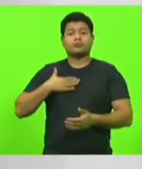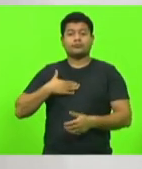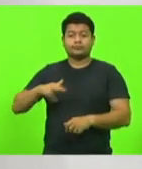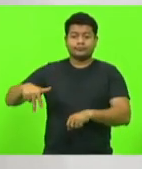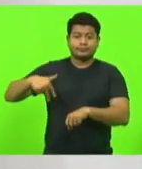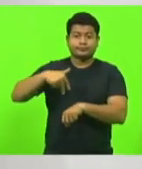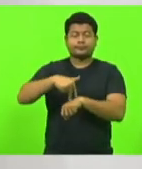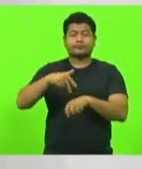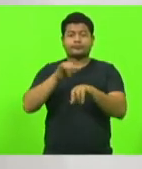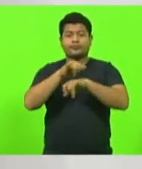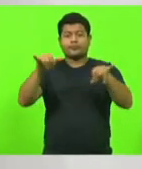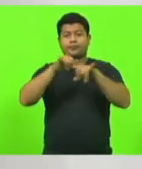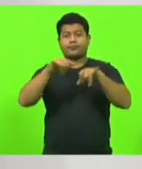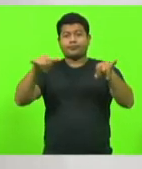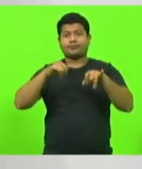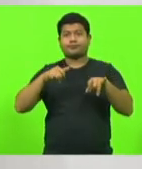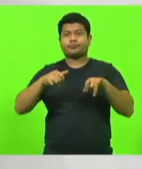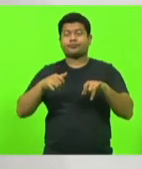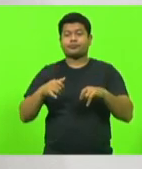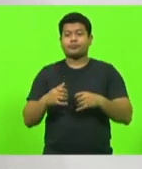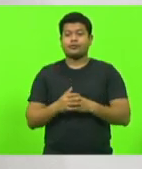verdade, a verdade nos libertará.